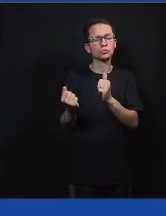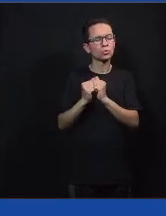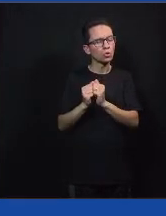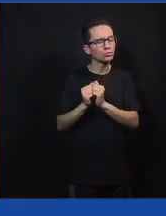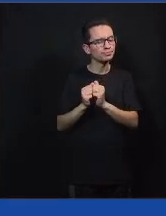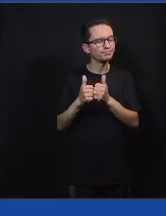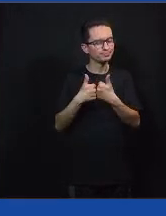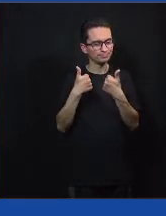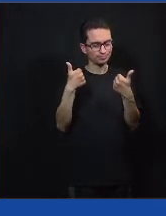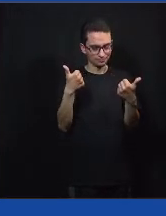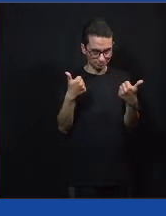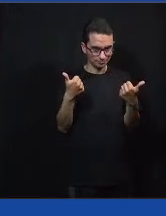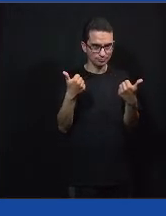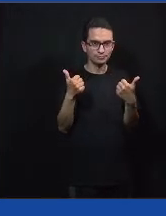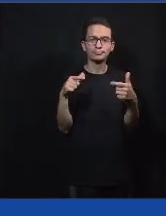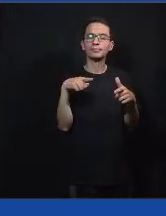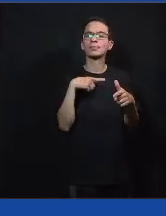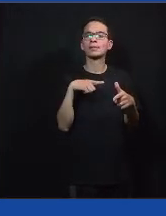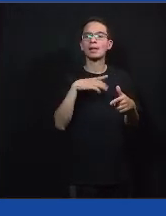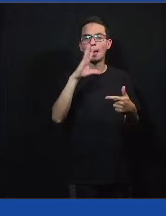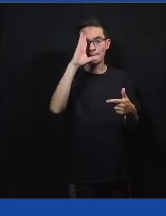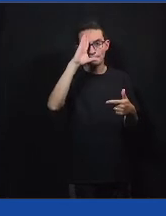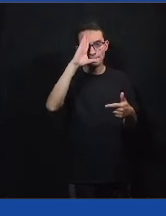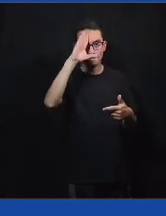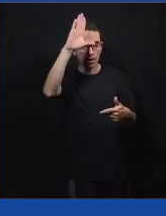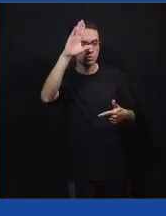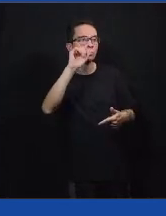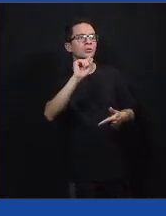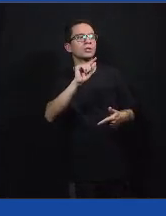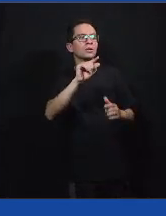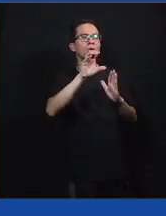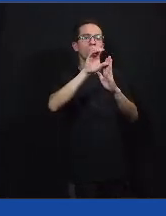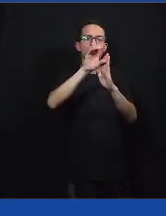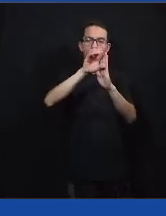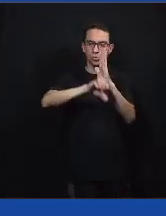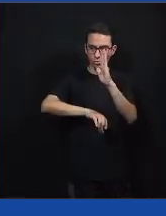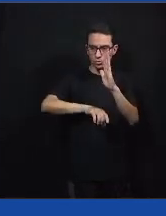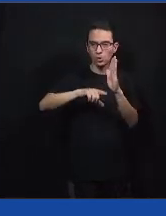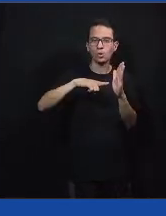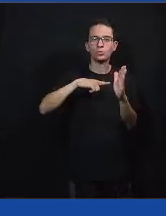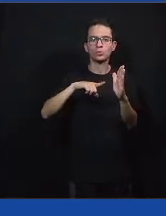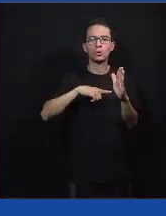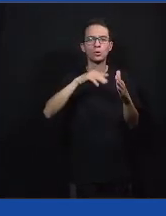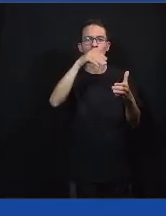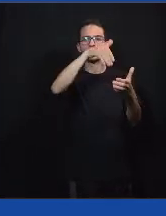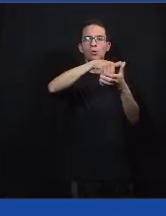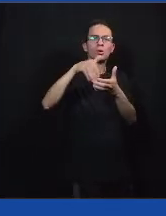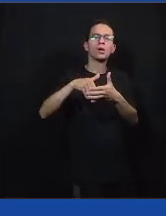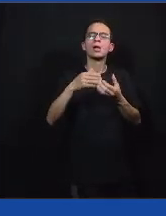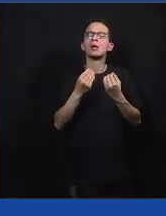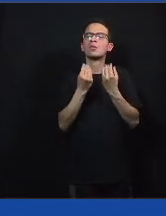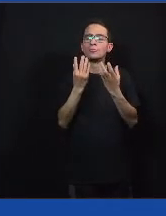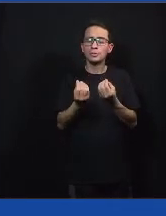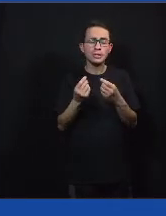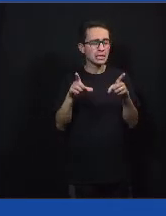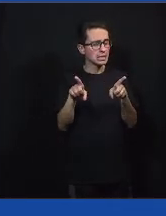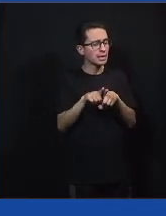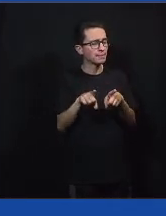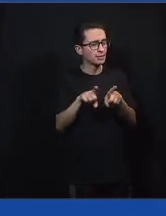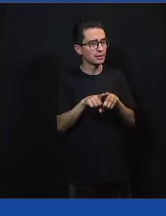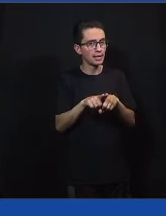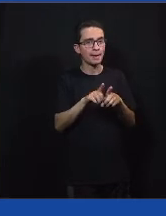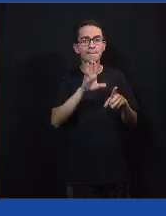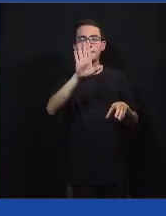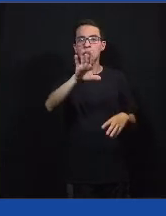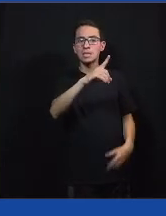uma matriz, uma espécie de matriz curricular para a educação, a cultura democrática, em formação ainda, mas a gente